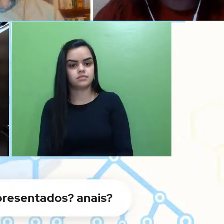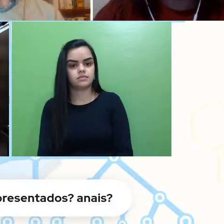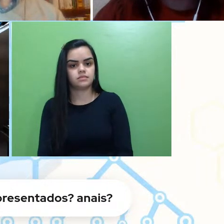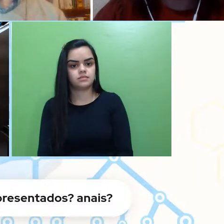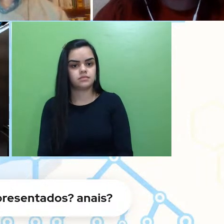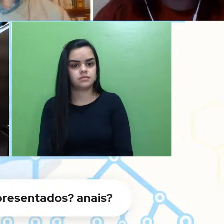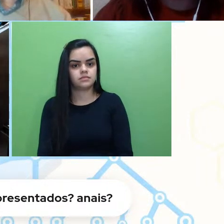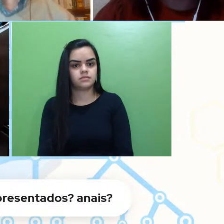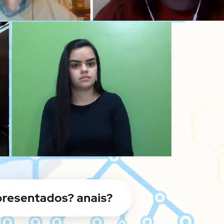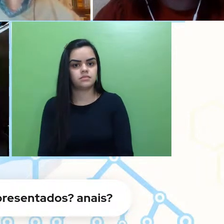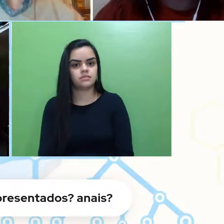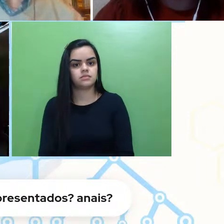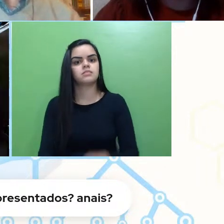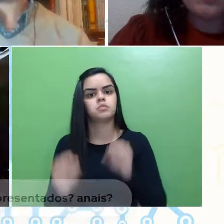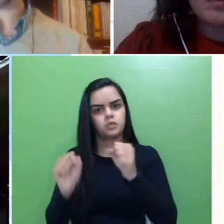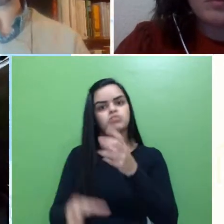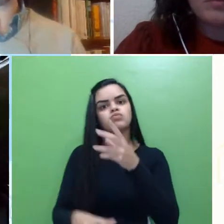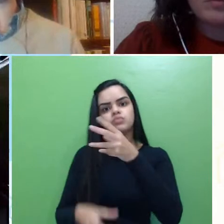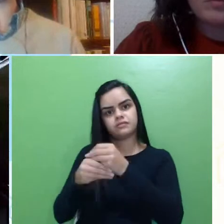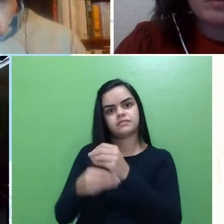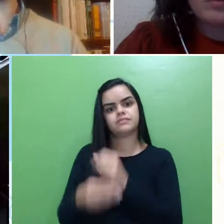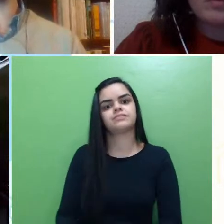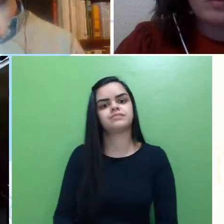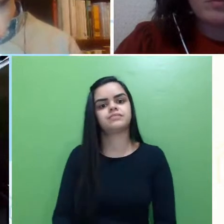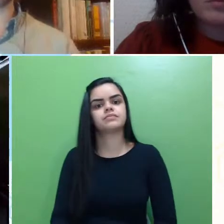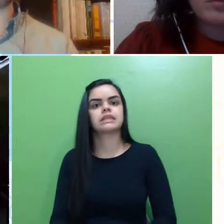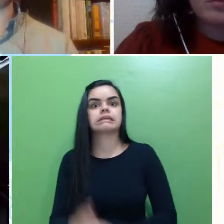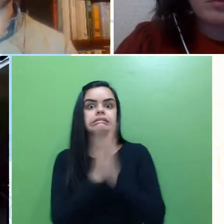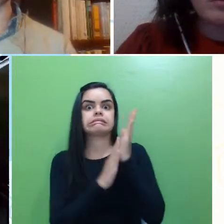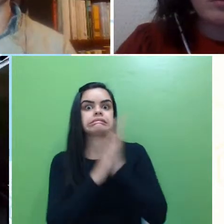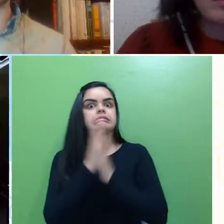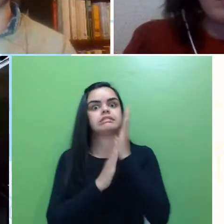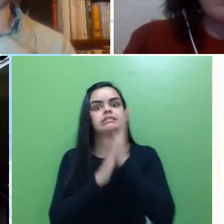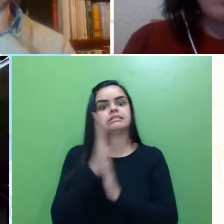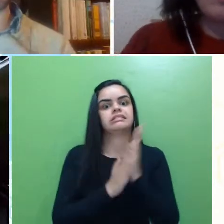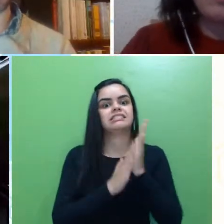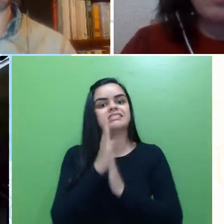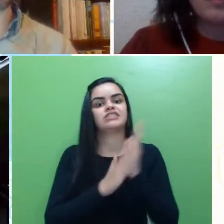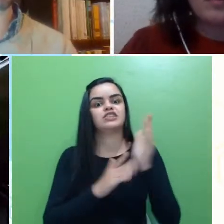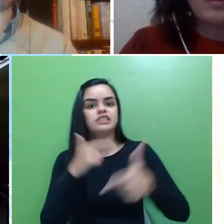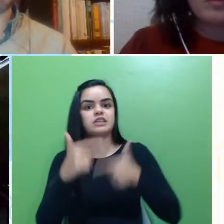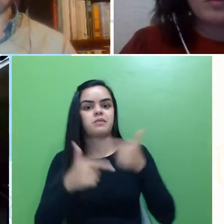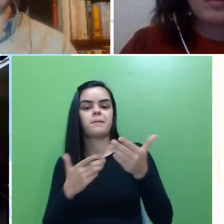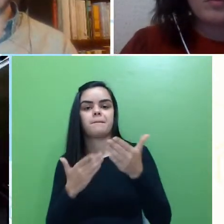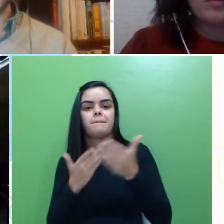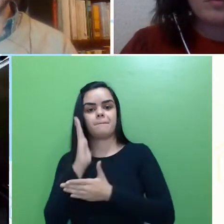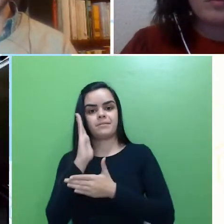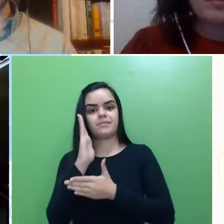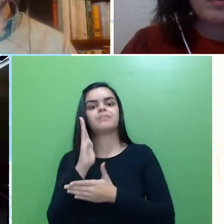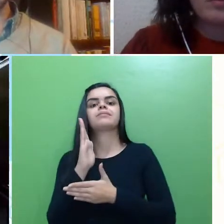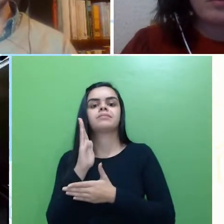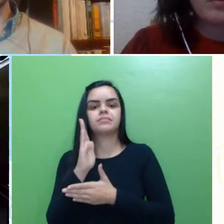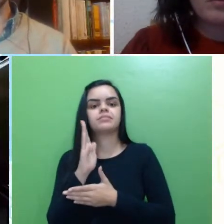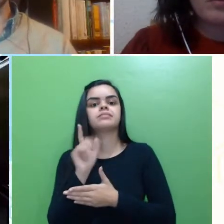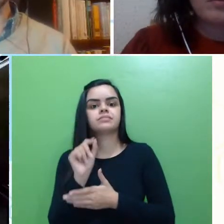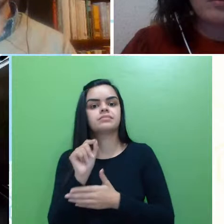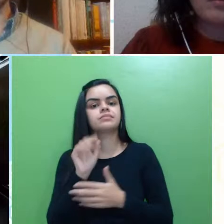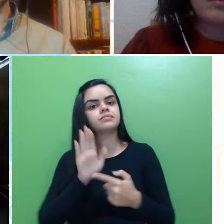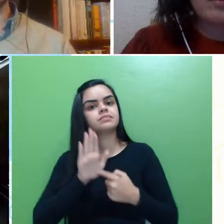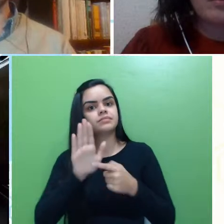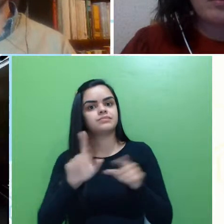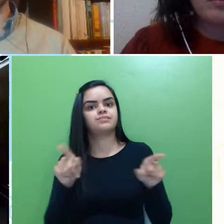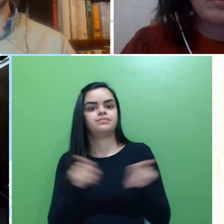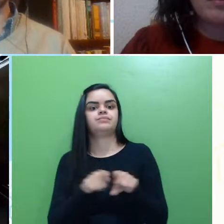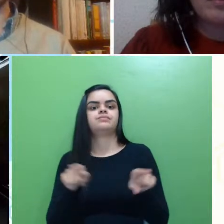Posso falar, né, então, essa é a expectativa que realmente os trabalhos aprovados e apresentados